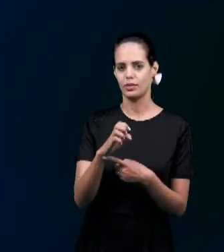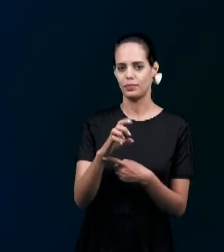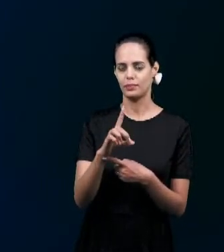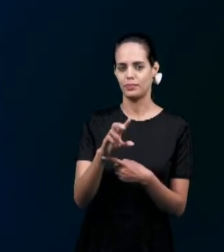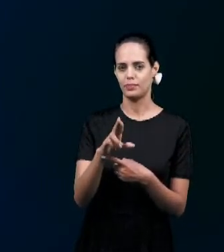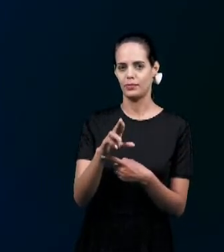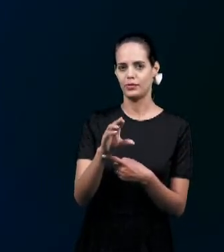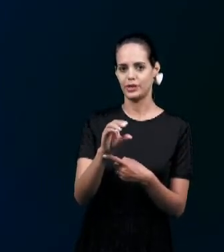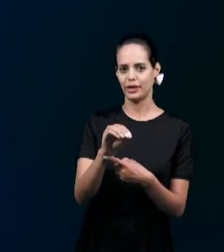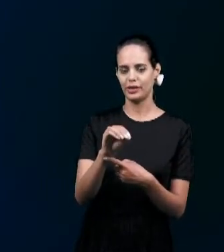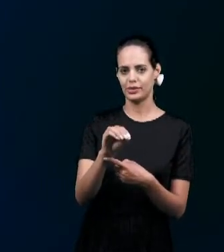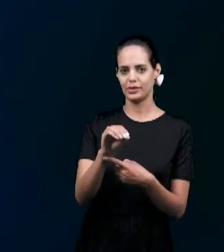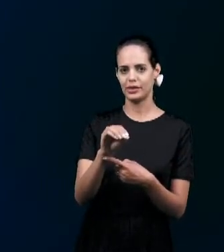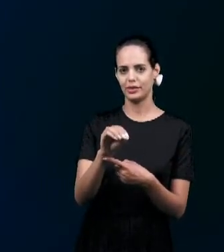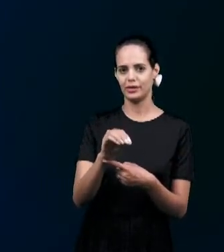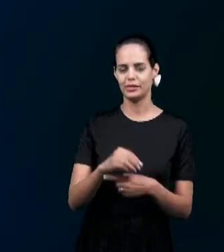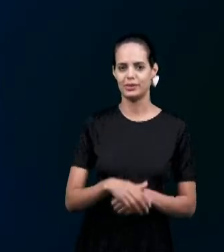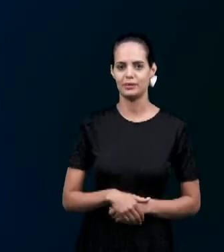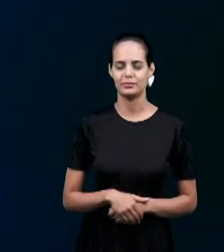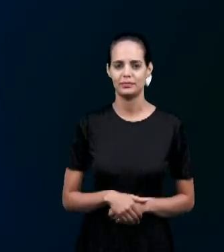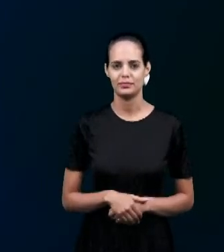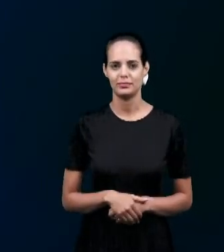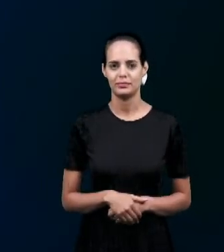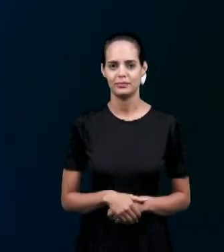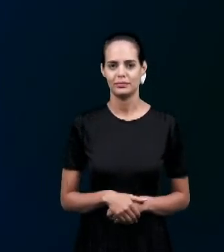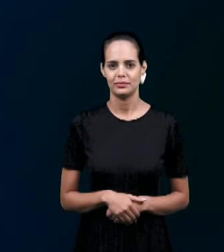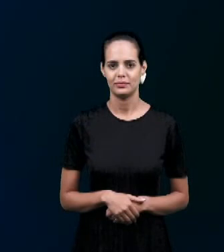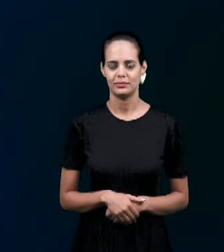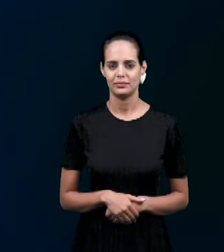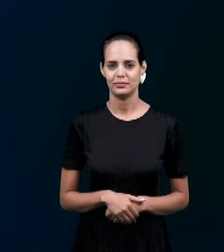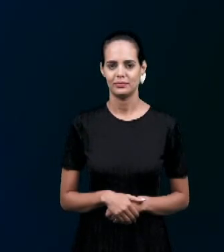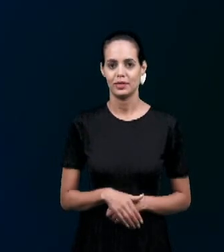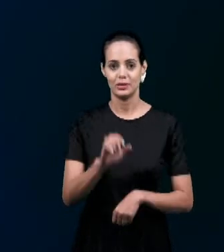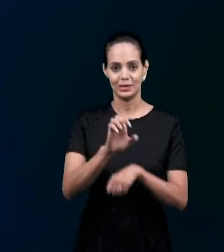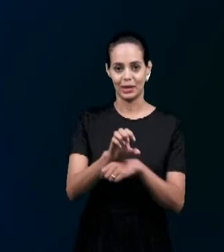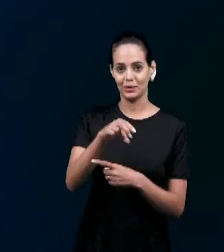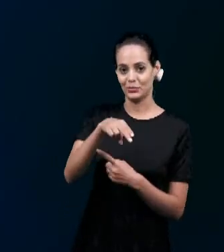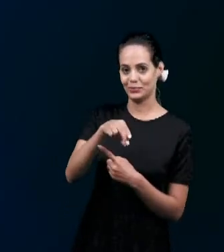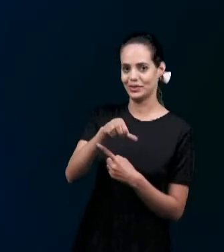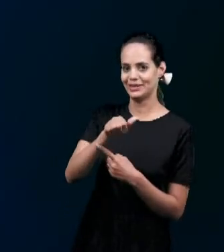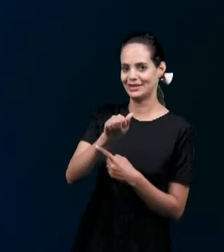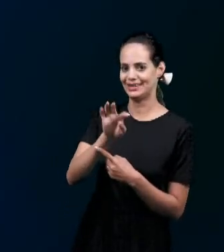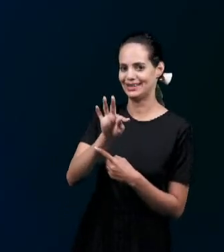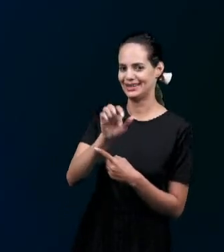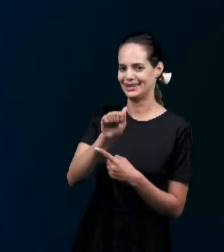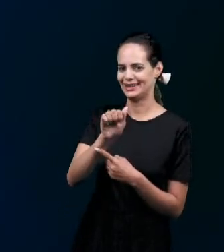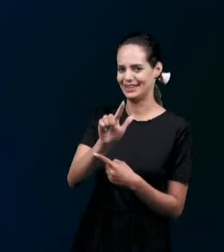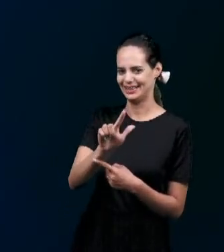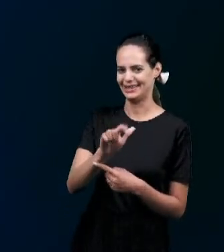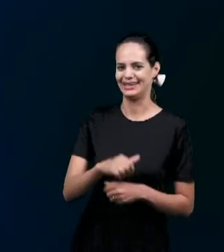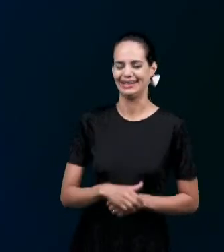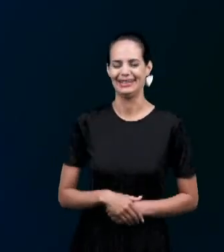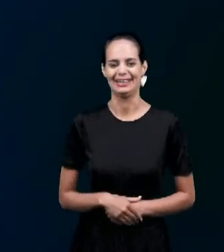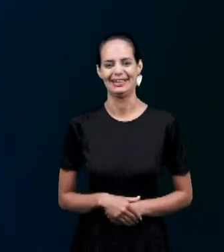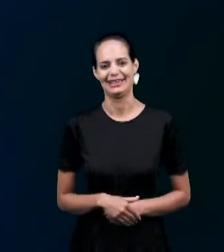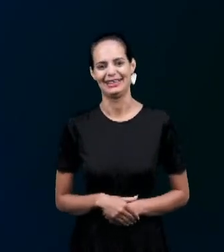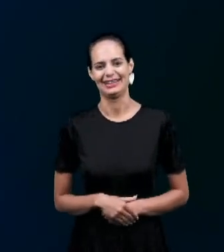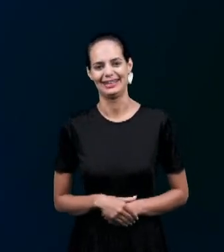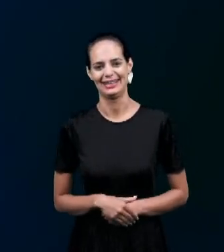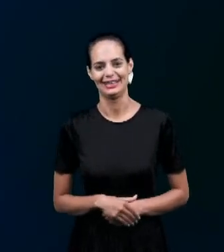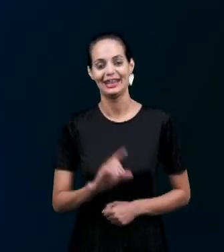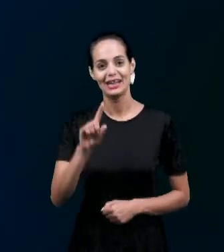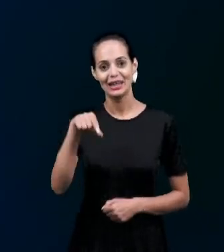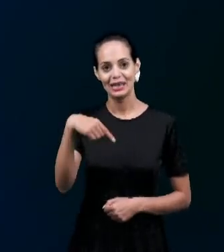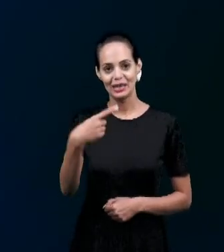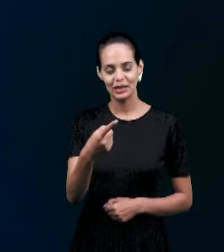da igreja De Mirassol Em Natal E o João Pedro Vai dar uma resposta E logo em seguida Iremos lá